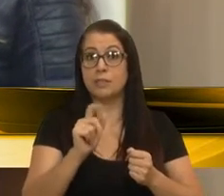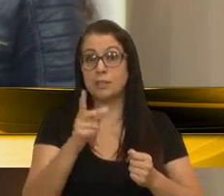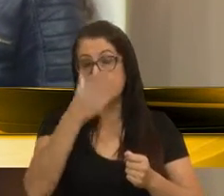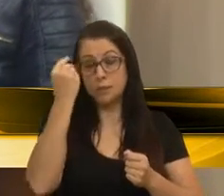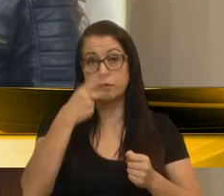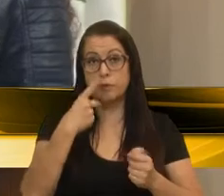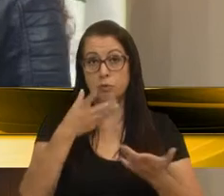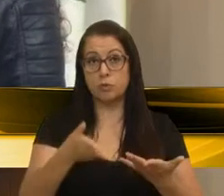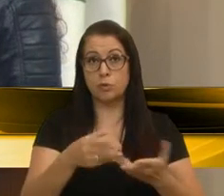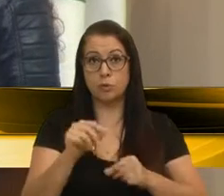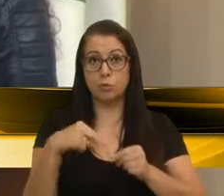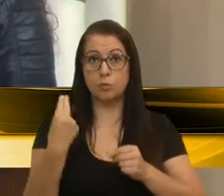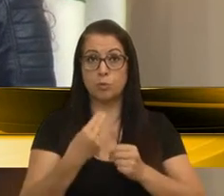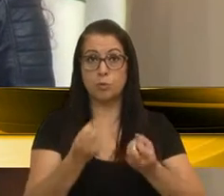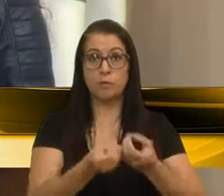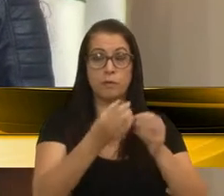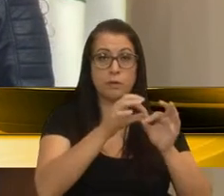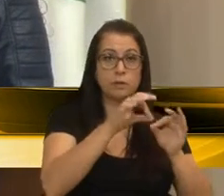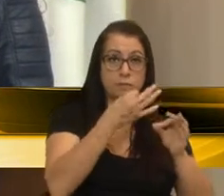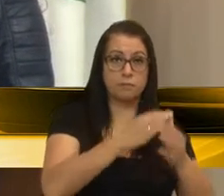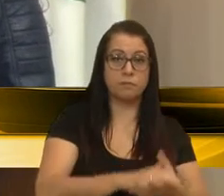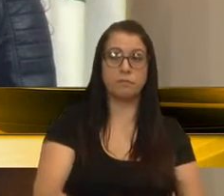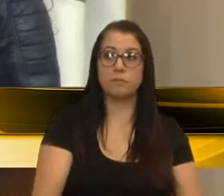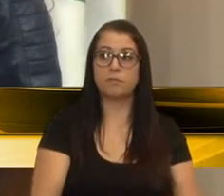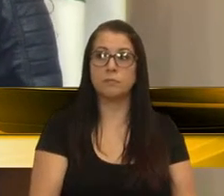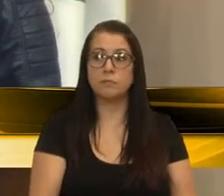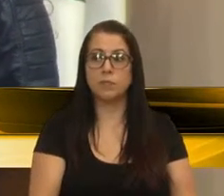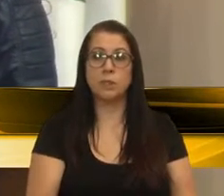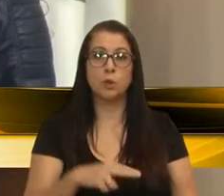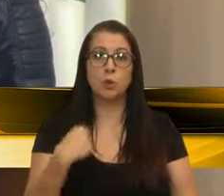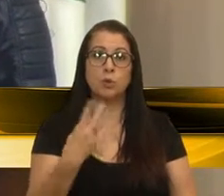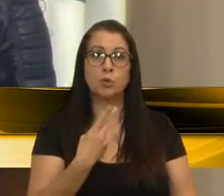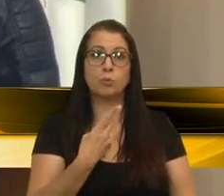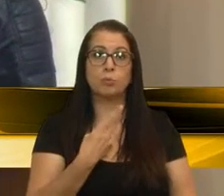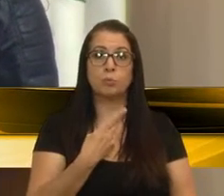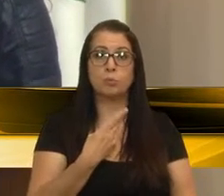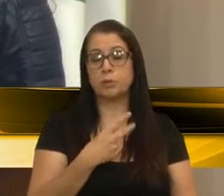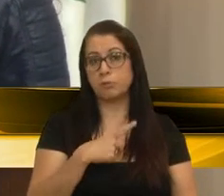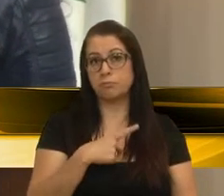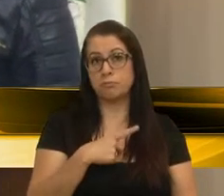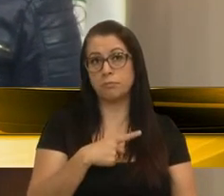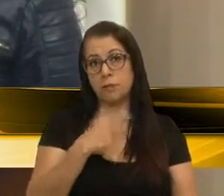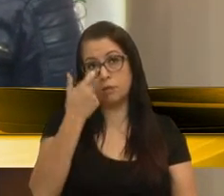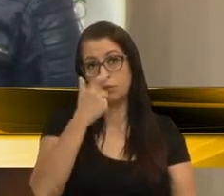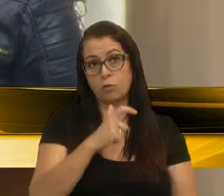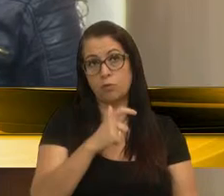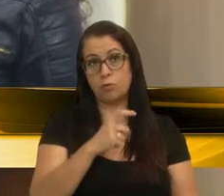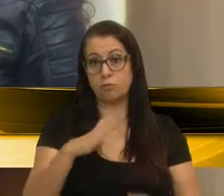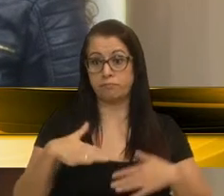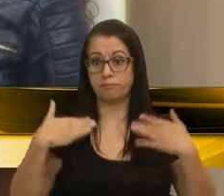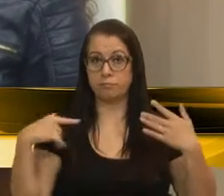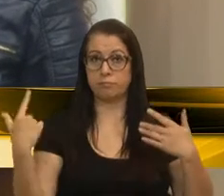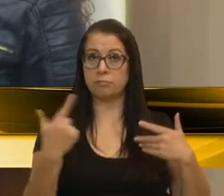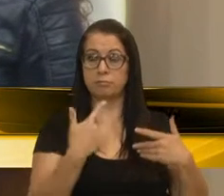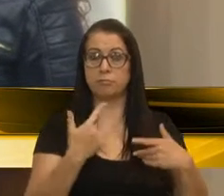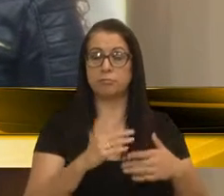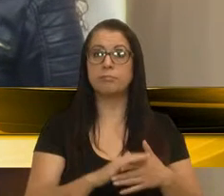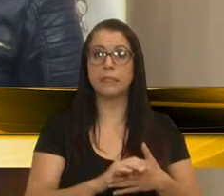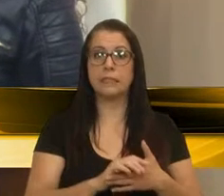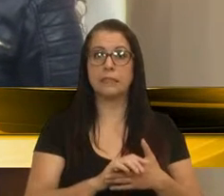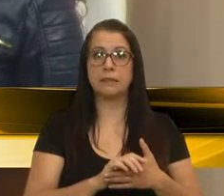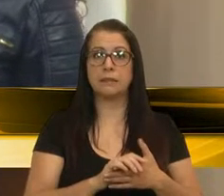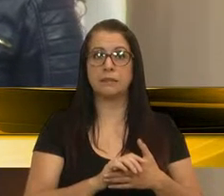aqui sobre a nossa Festa Nacional da Uva, sobre a matéria, que também acho que pegou muitos de surpresa de